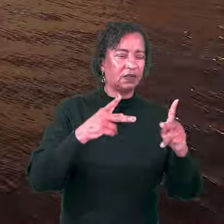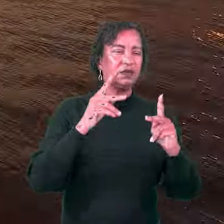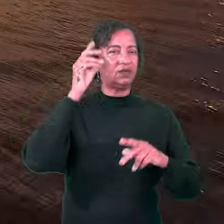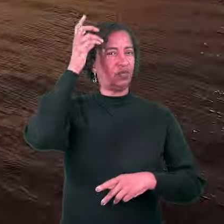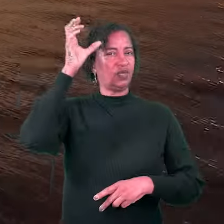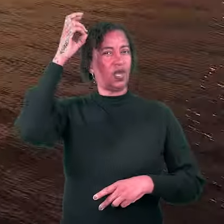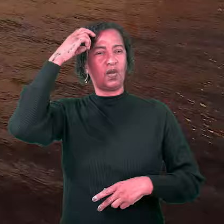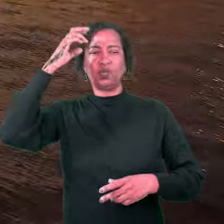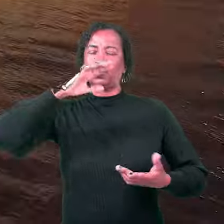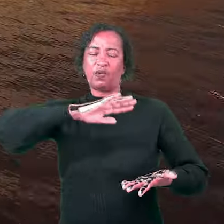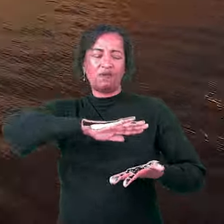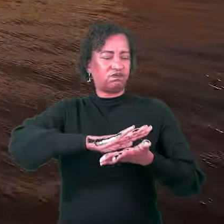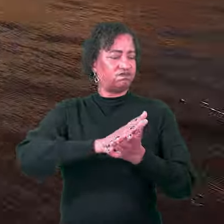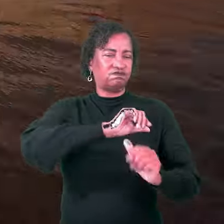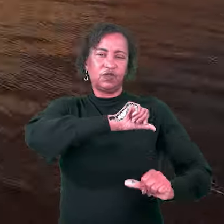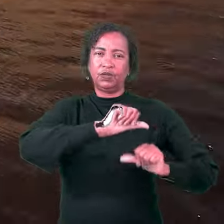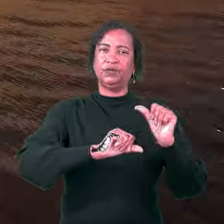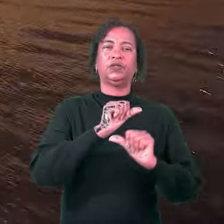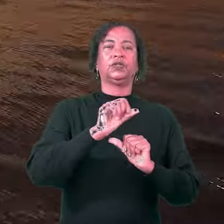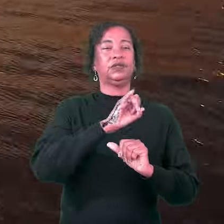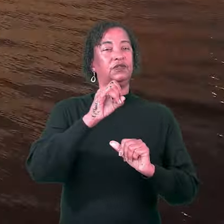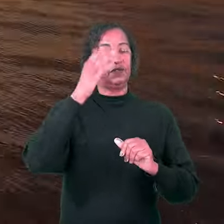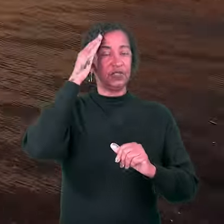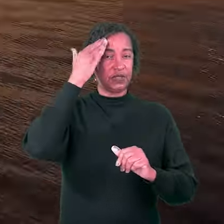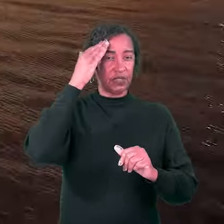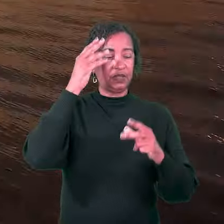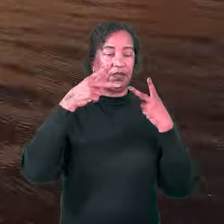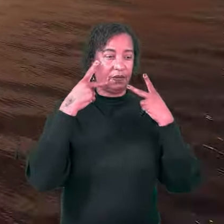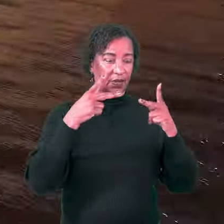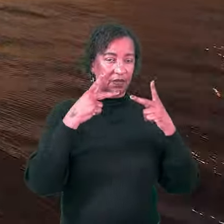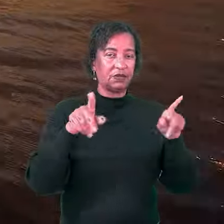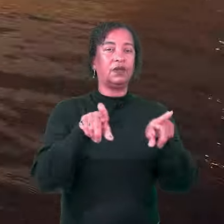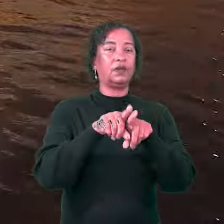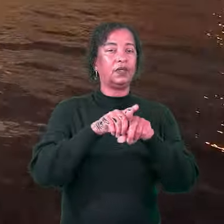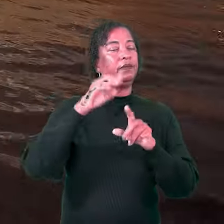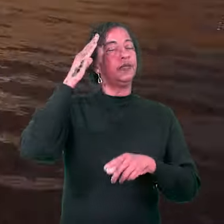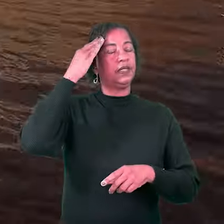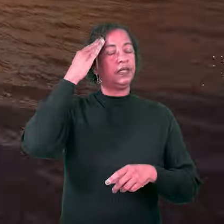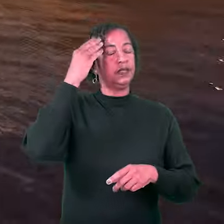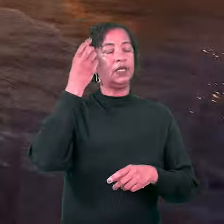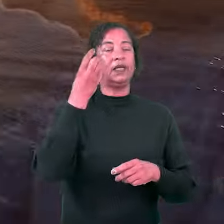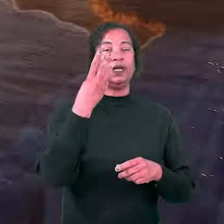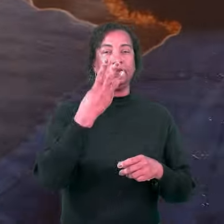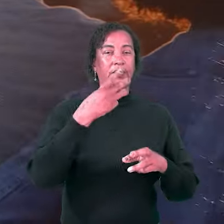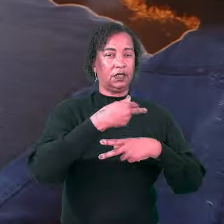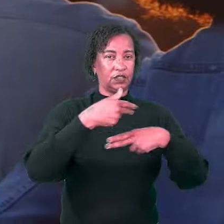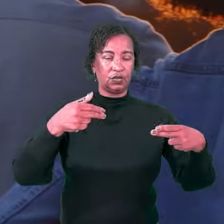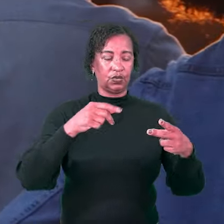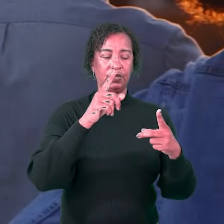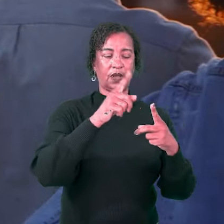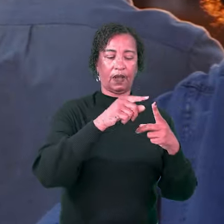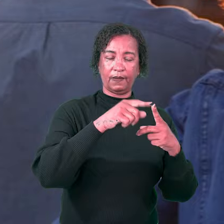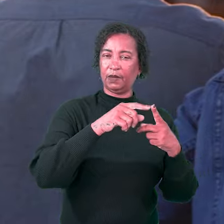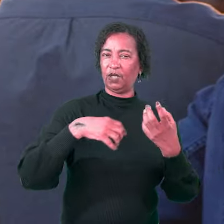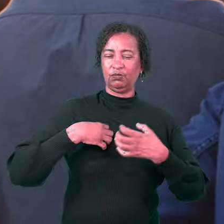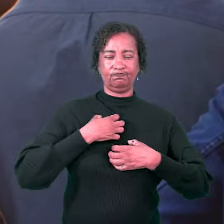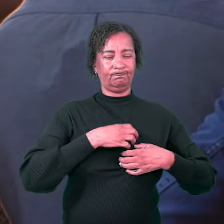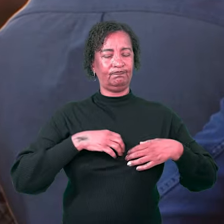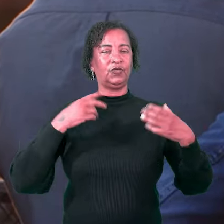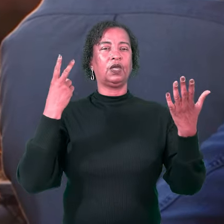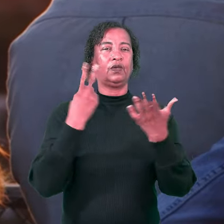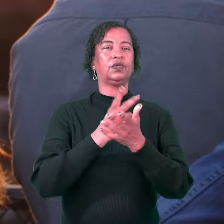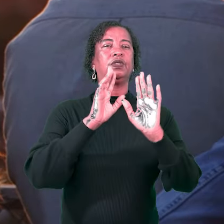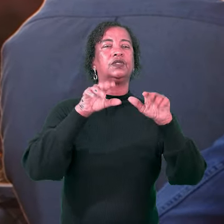Jesus Cristo. Se você entender essas quatro ilustrações, também entenderá três coisas. Primeiro, a crise que se desenvolve quando uma pessoa se